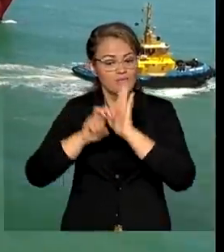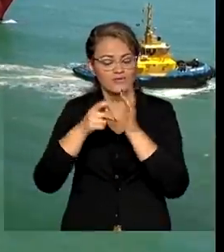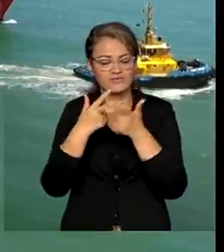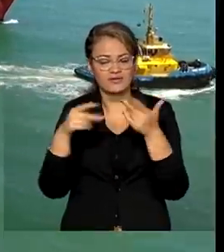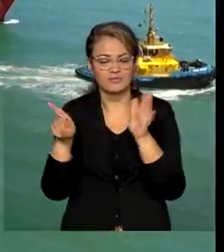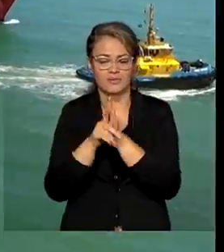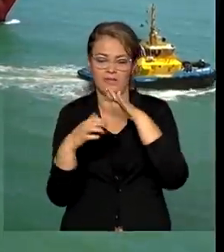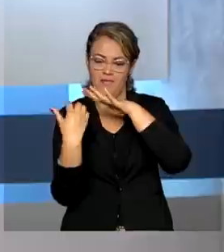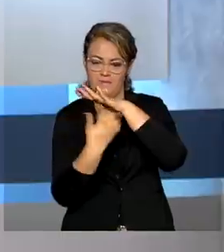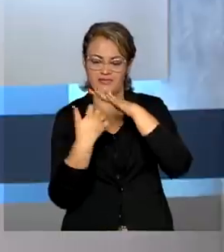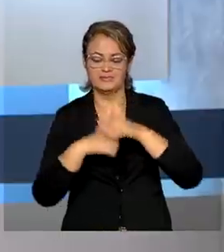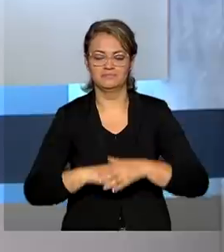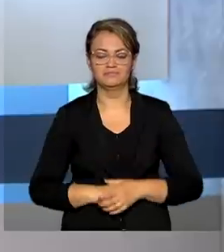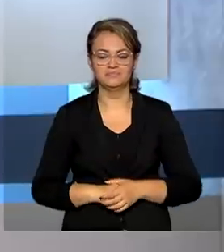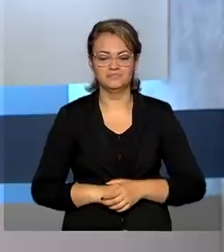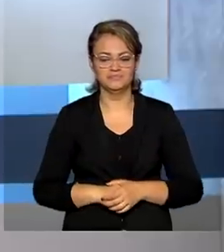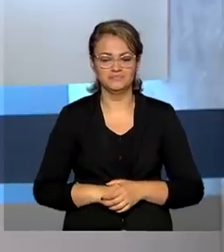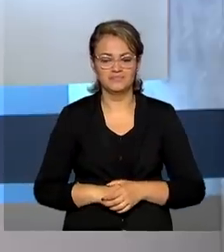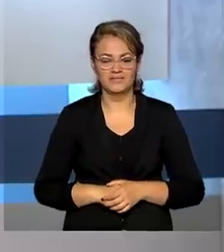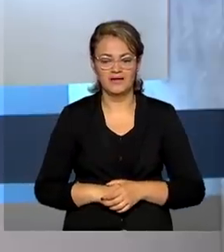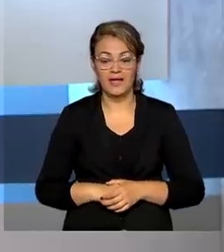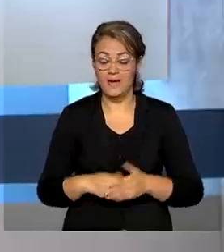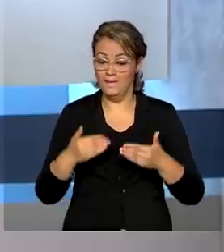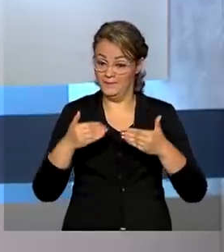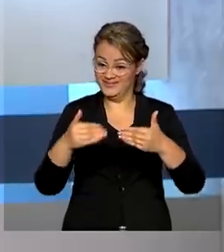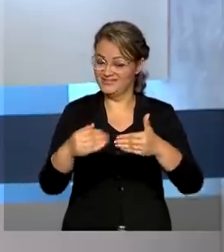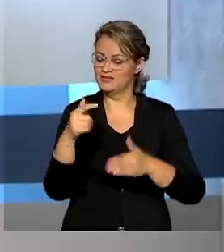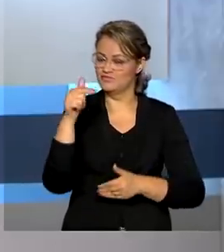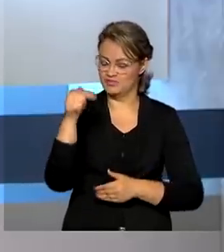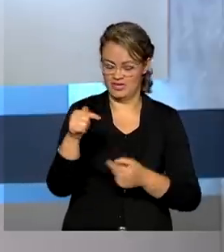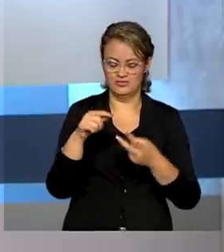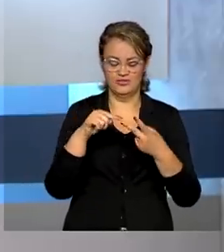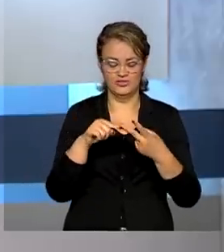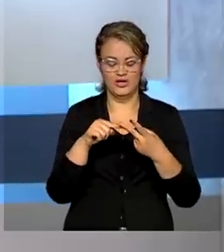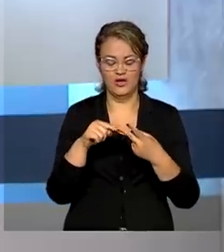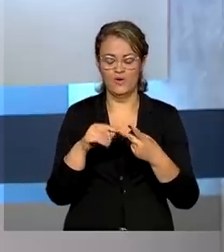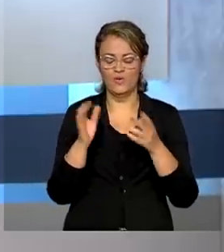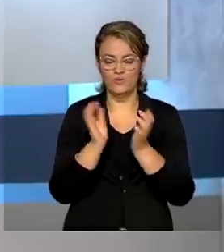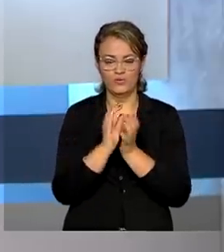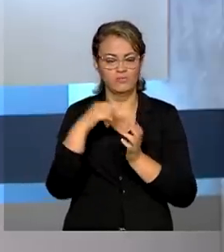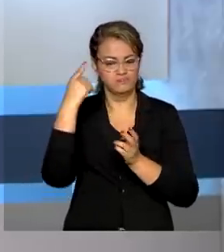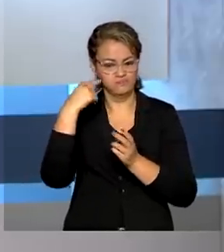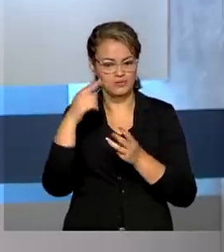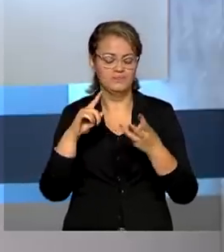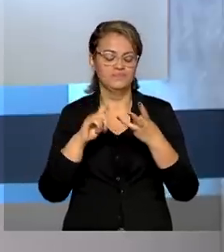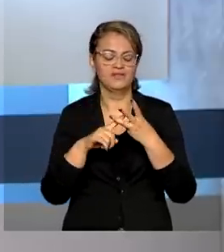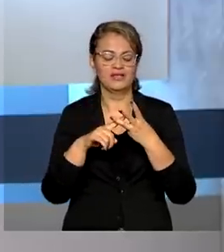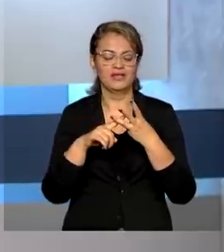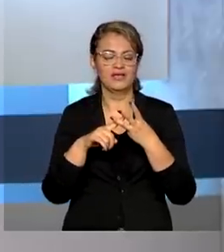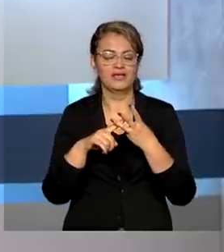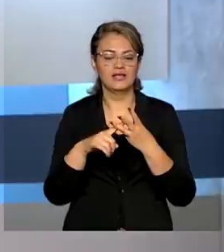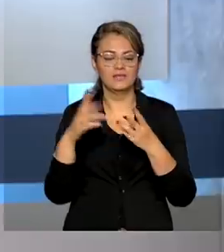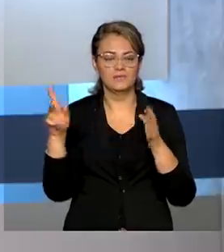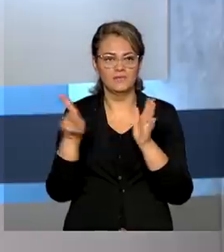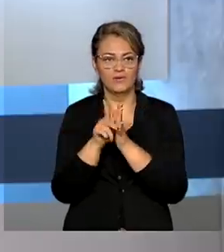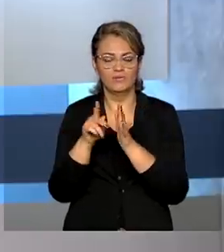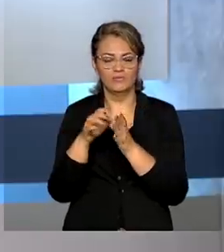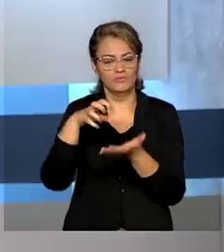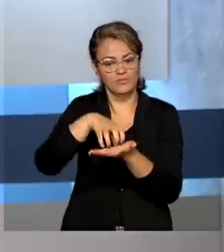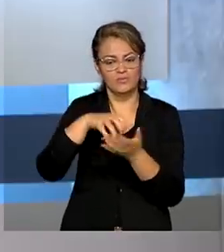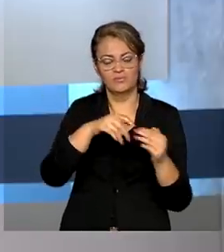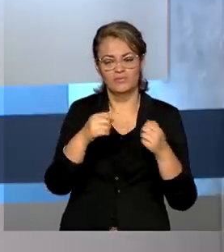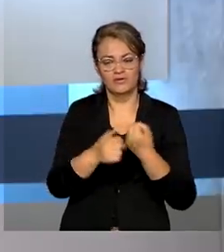empresas. Sete ministérios, a Advocacia Geral da União e a Agência Nacional de Aviação Civil